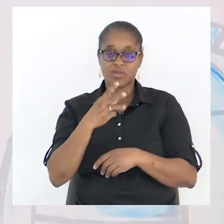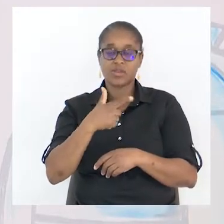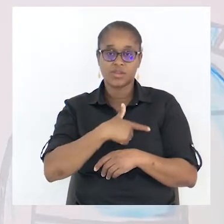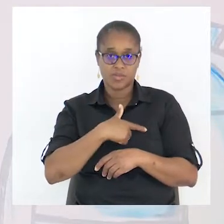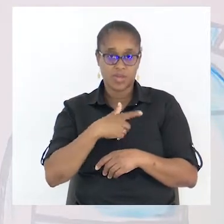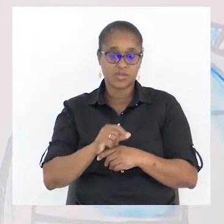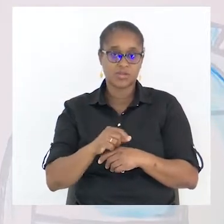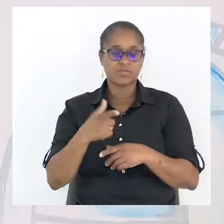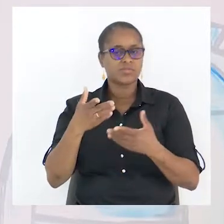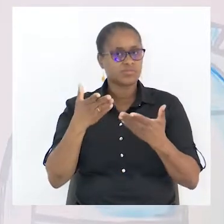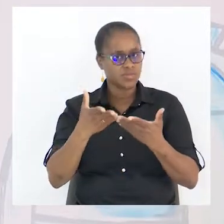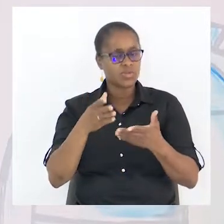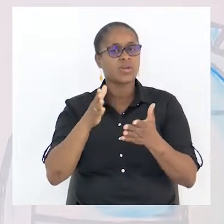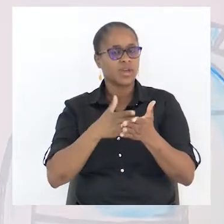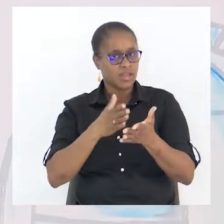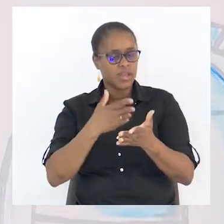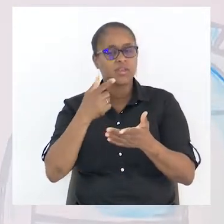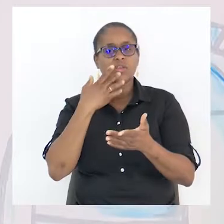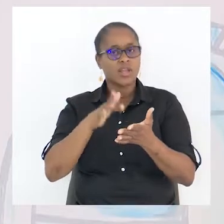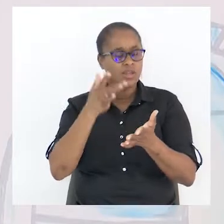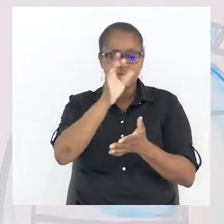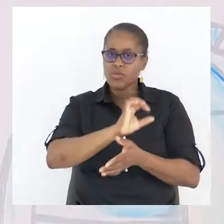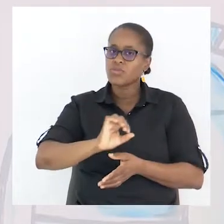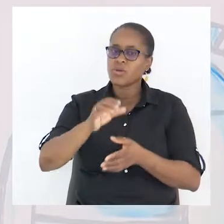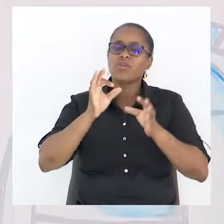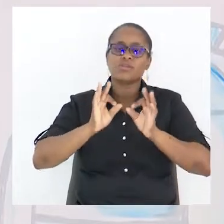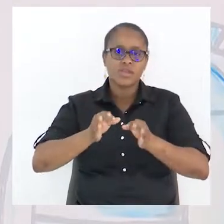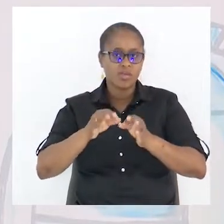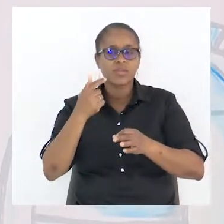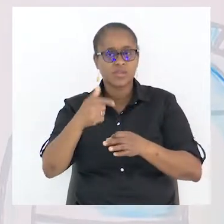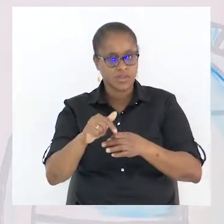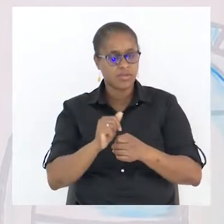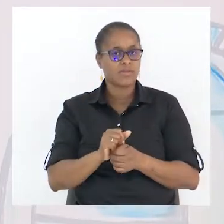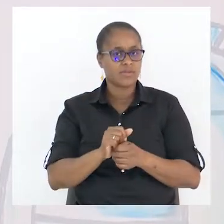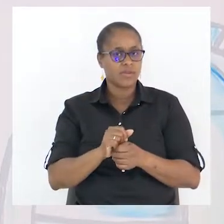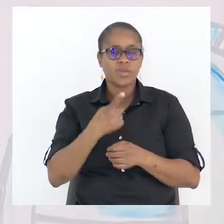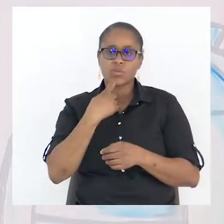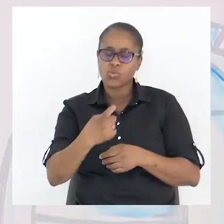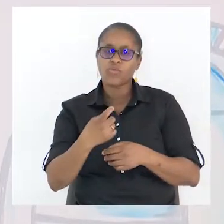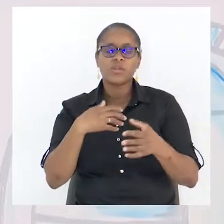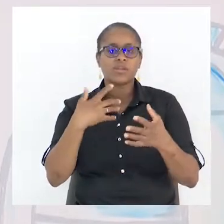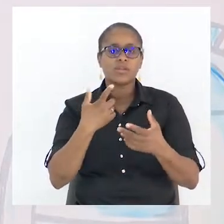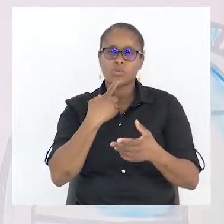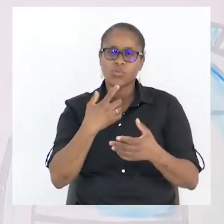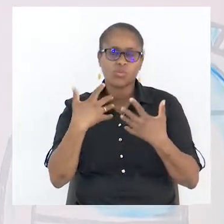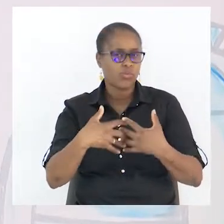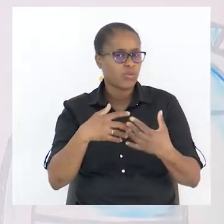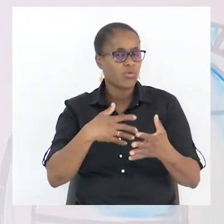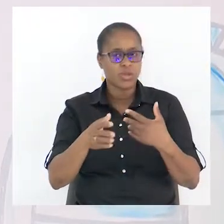Sirve do teu manual, sirve do teu caderno e sempre que tiveres qualquer dúvida, pergunta ou pesquisa.